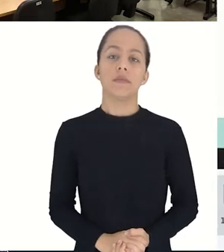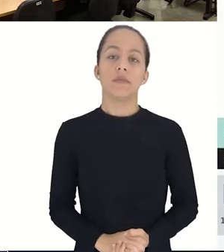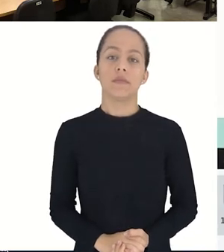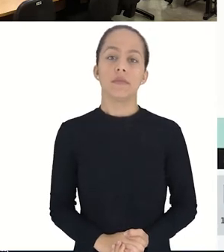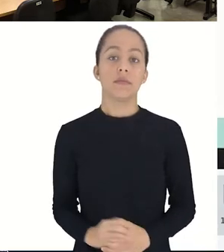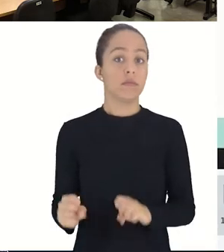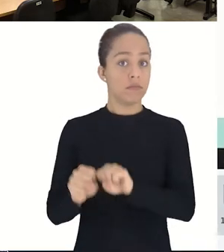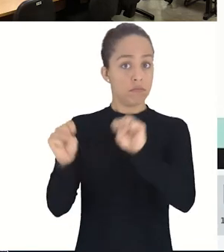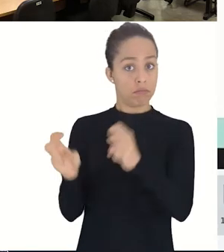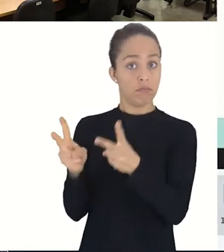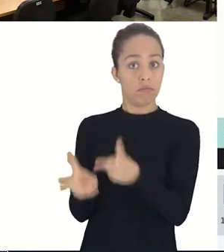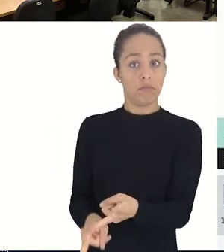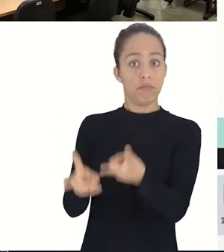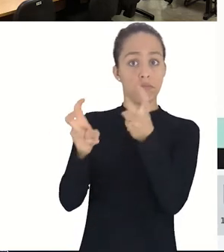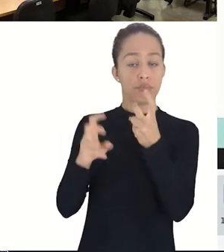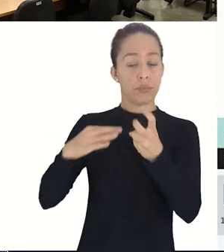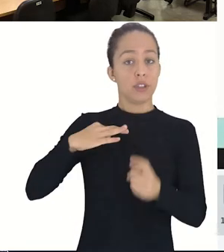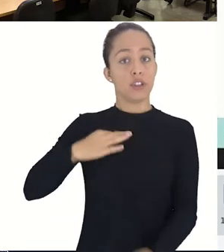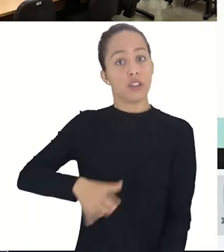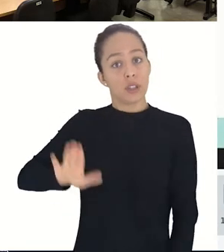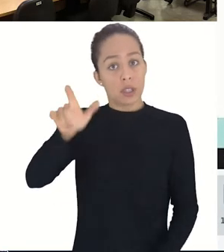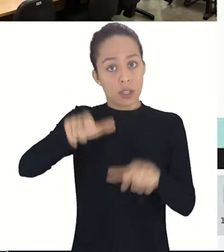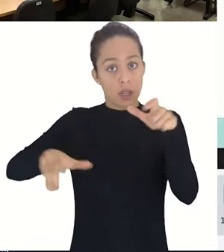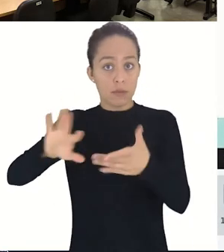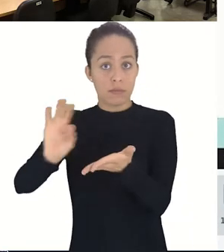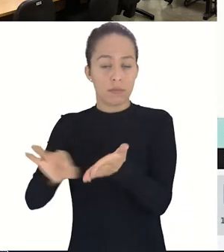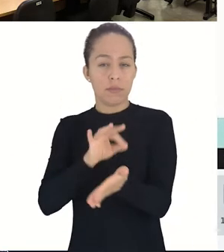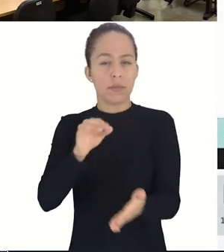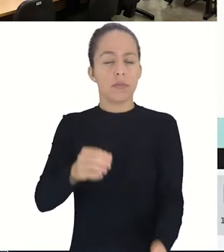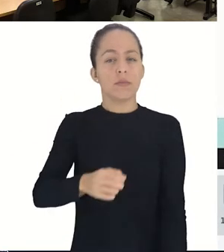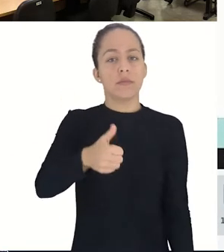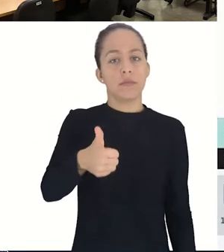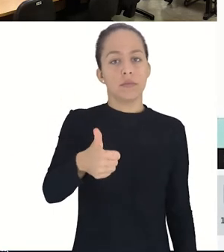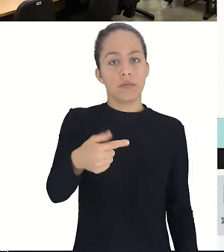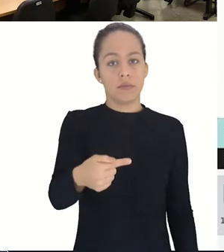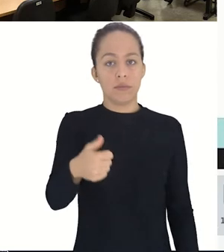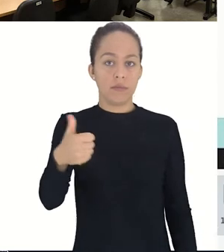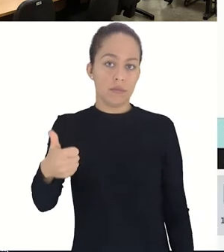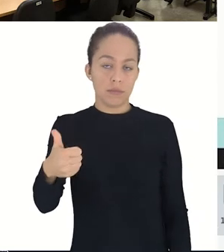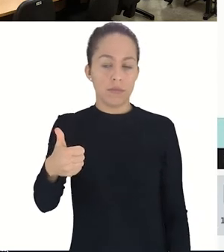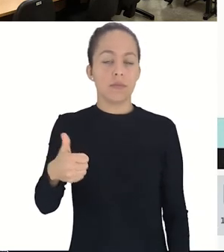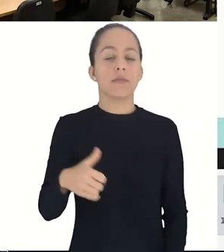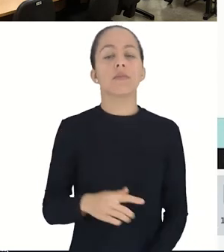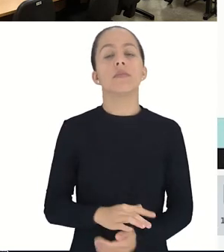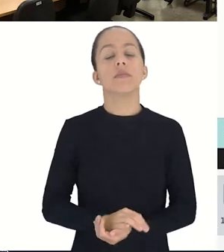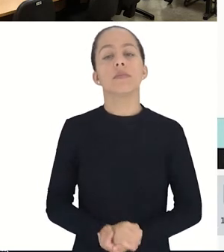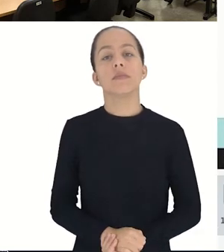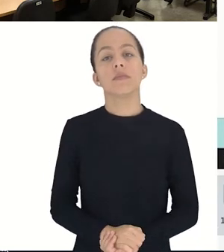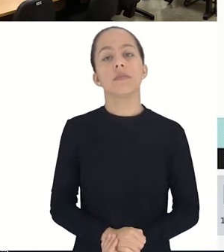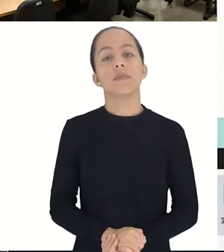O sistema já reconheceu todos os candidatos inscritos, 171 Vamos